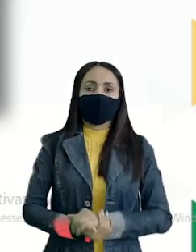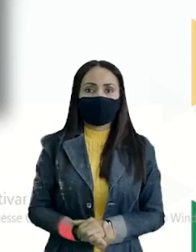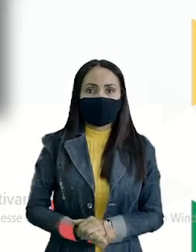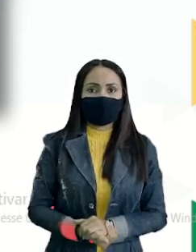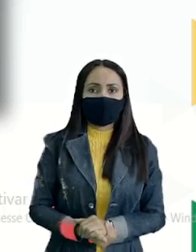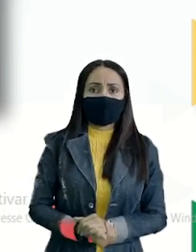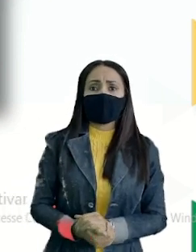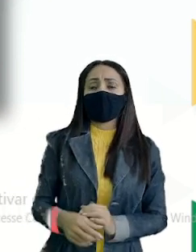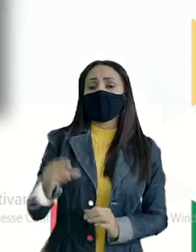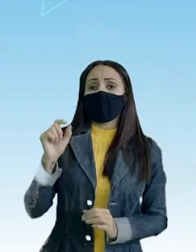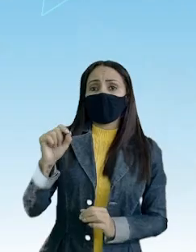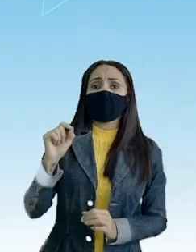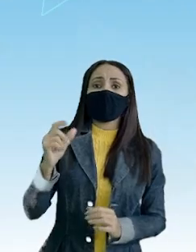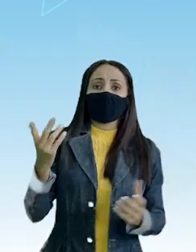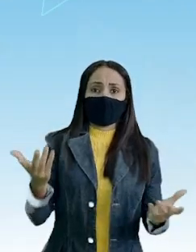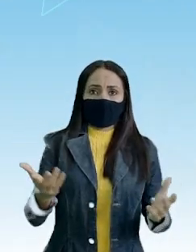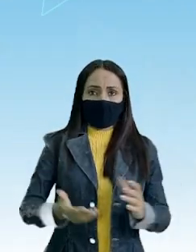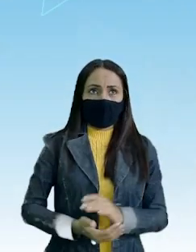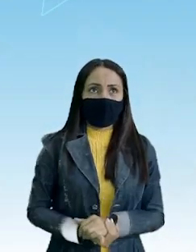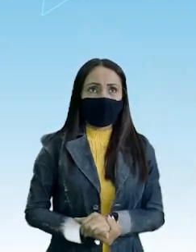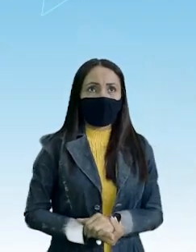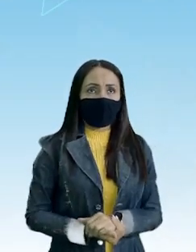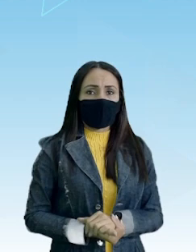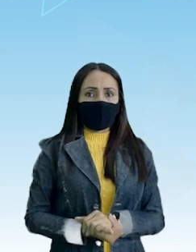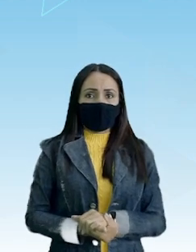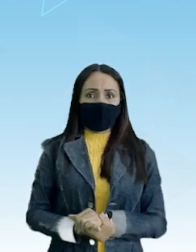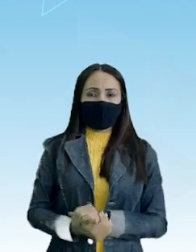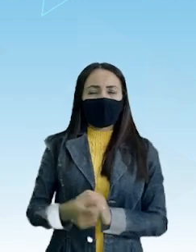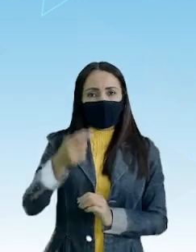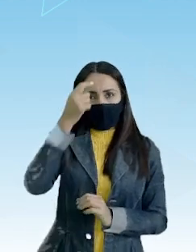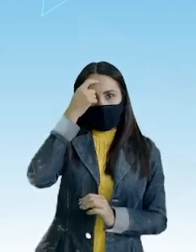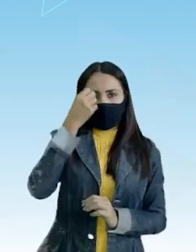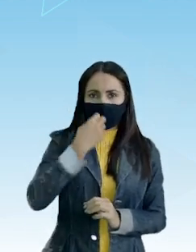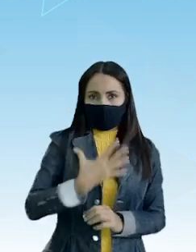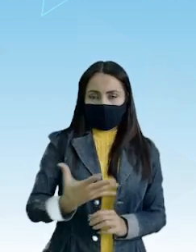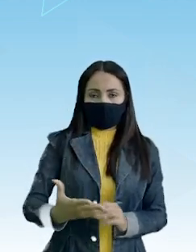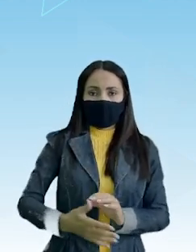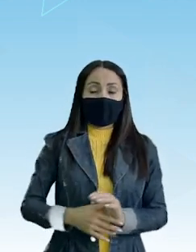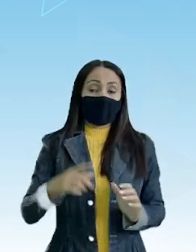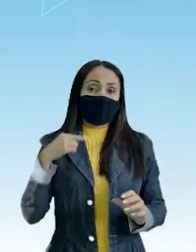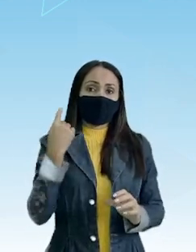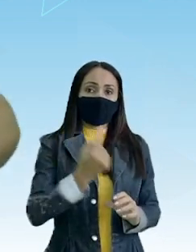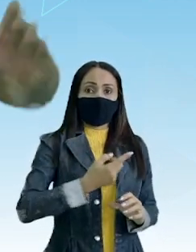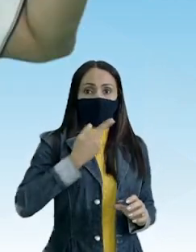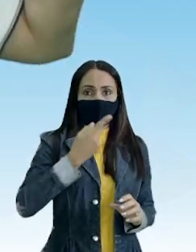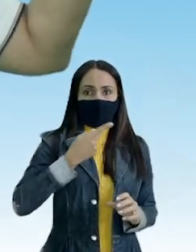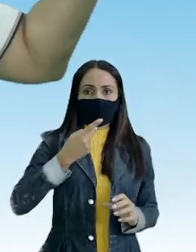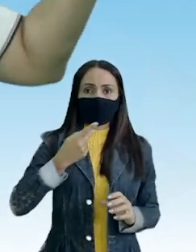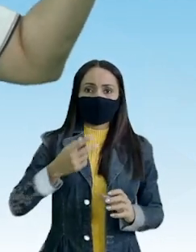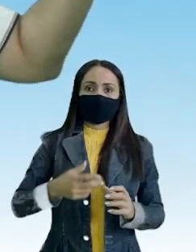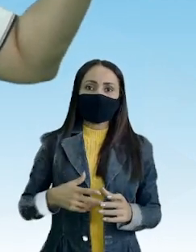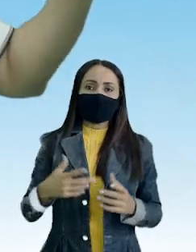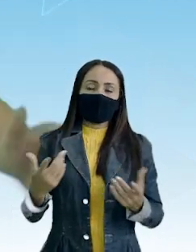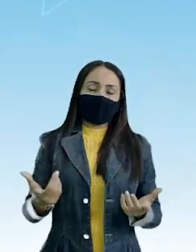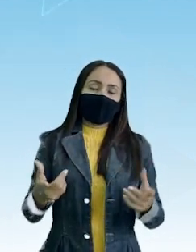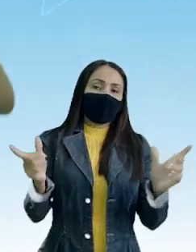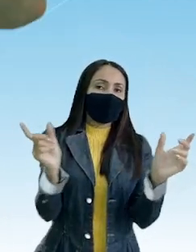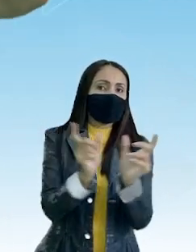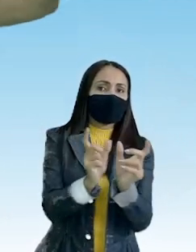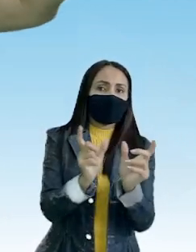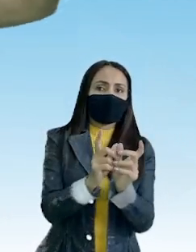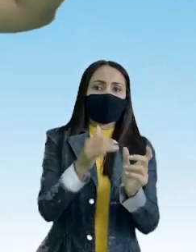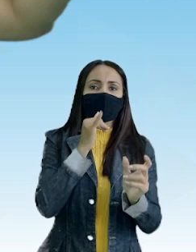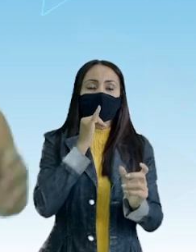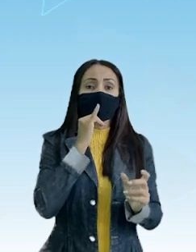dizer isso? O que é um hipônimo? O que é um hiperônimo? Gravem bem Quando nós falamos de hiperônimo É um grande sinônimo Por exemplo